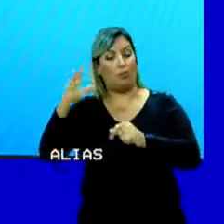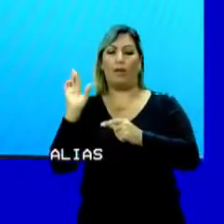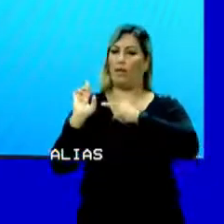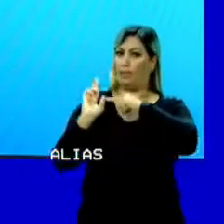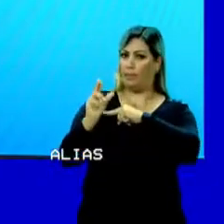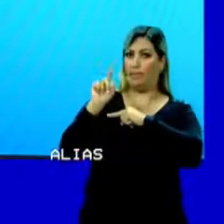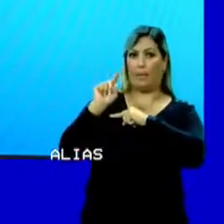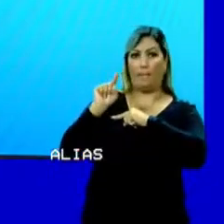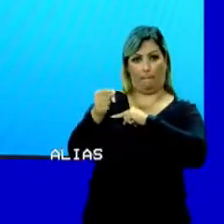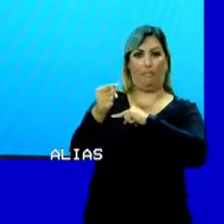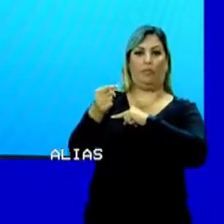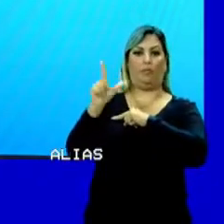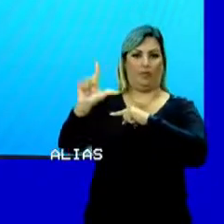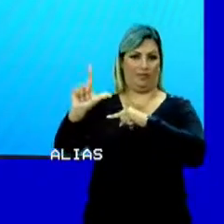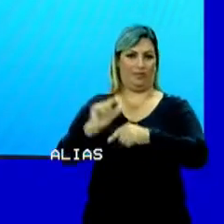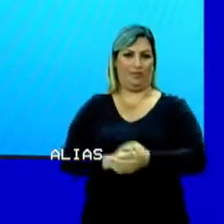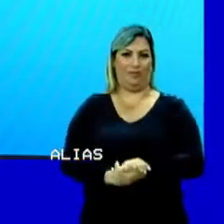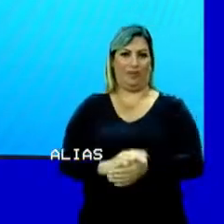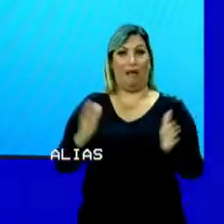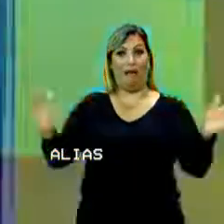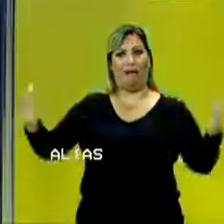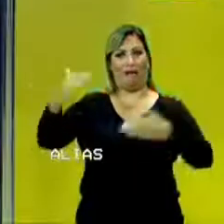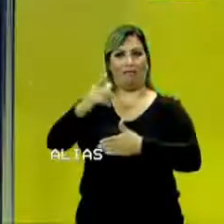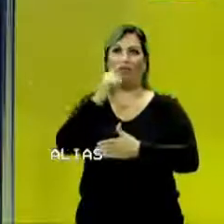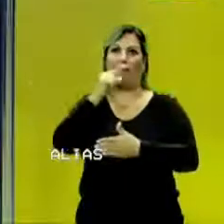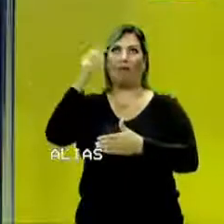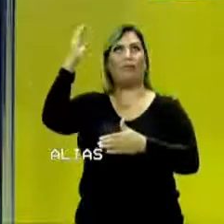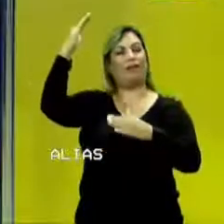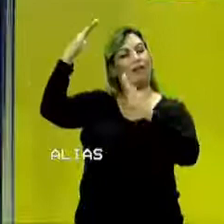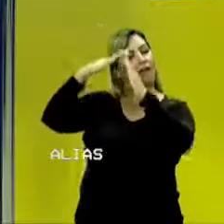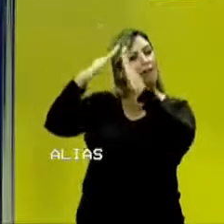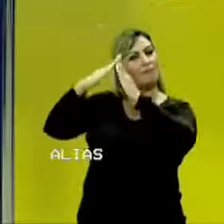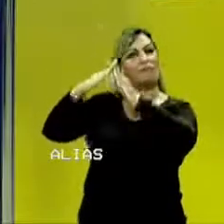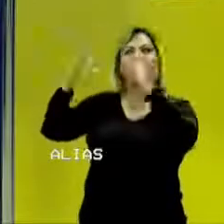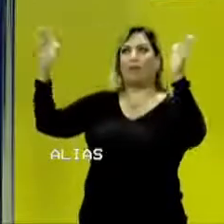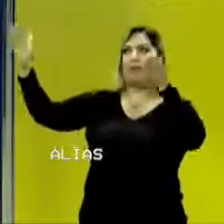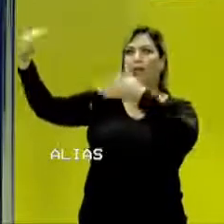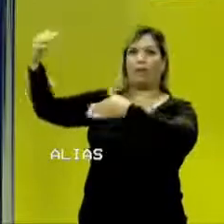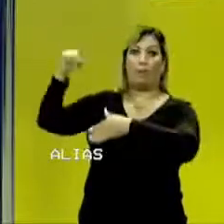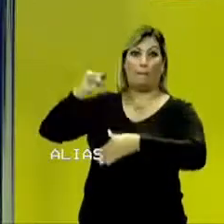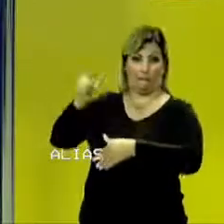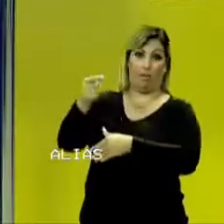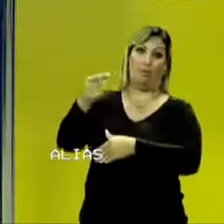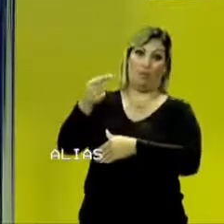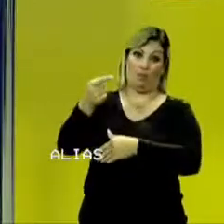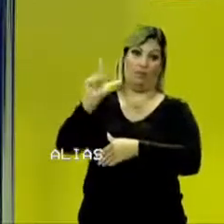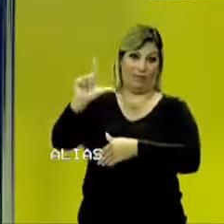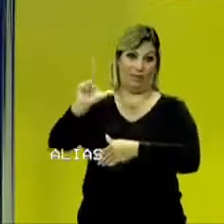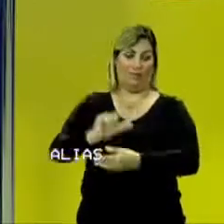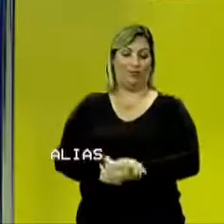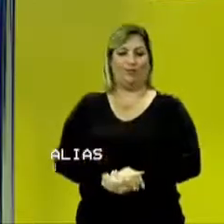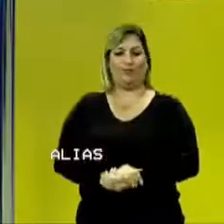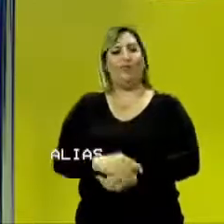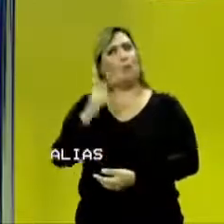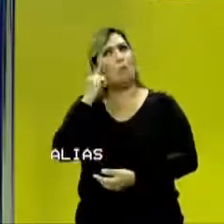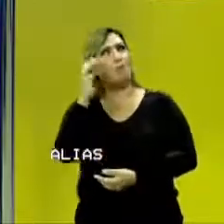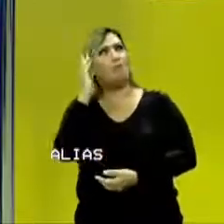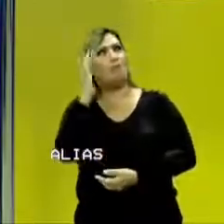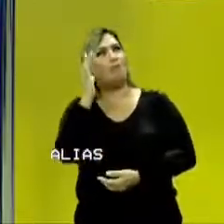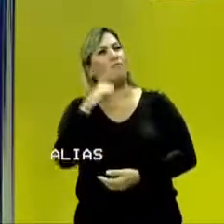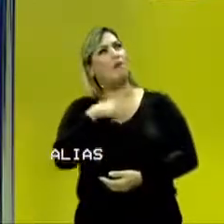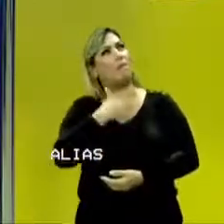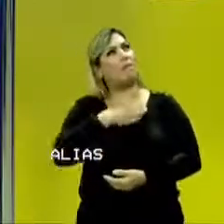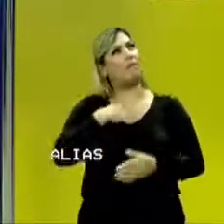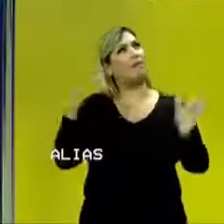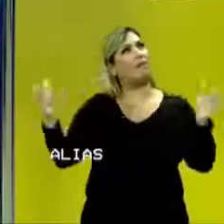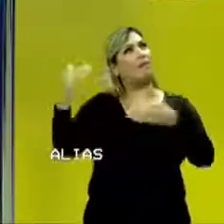litros. Eu sempre lembro da caixa d'água lá de casa. A minha caixa d'água, ela é de mil litros. Então, eu penso assim, pô, se a minha